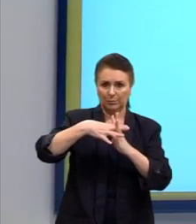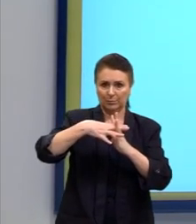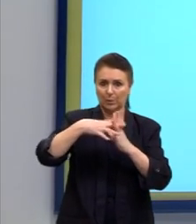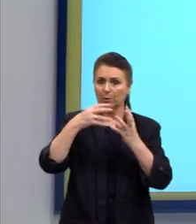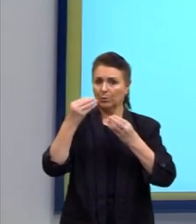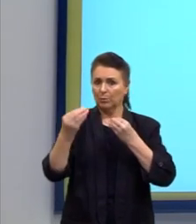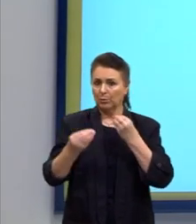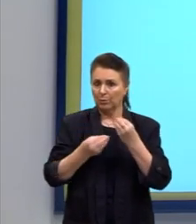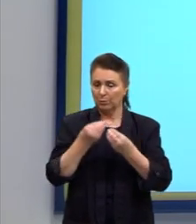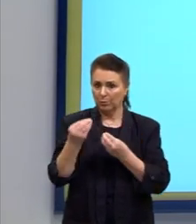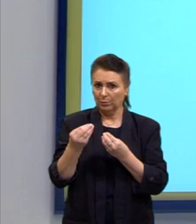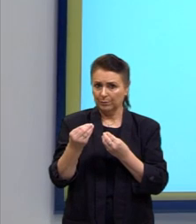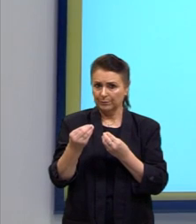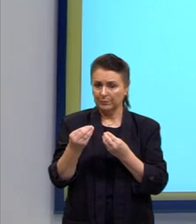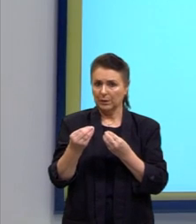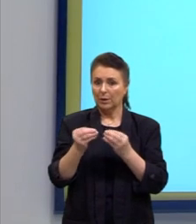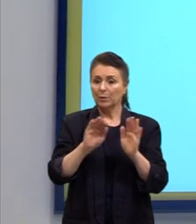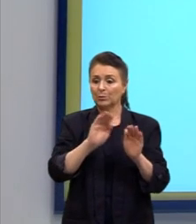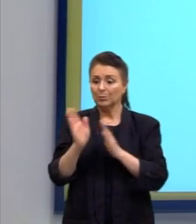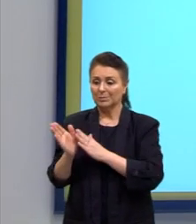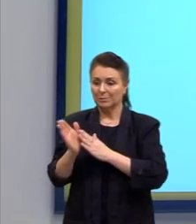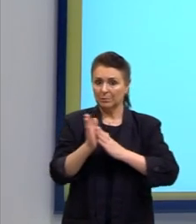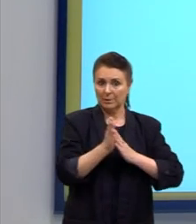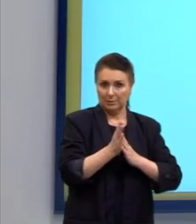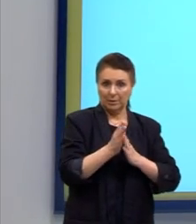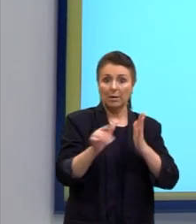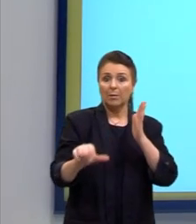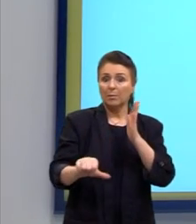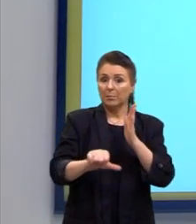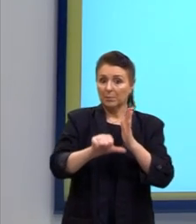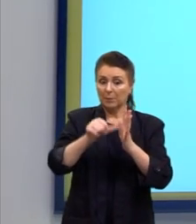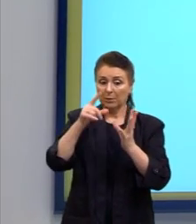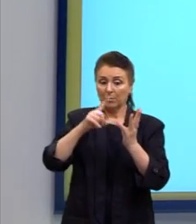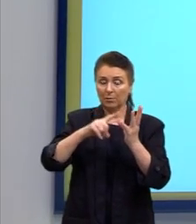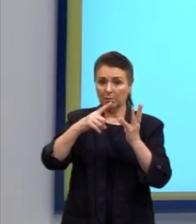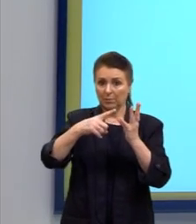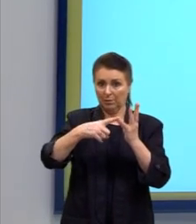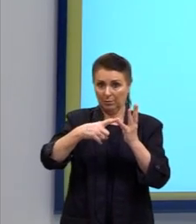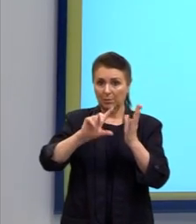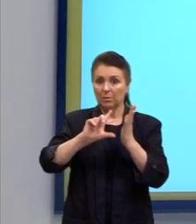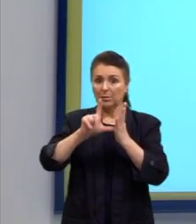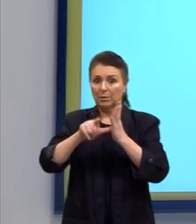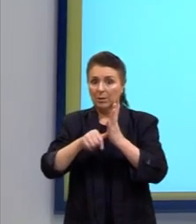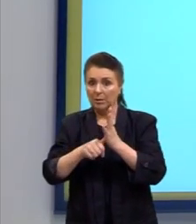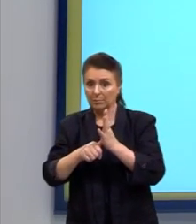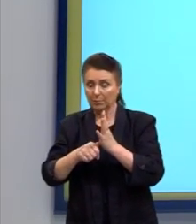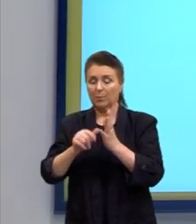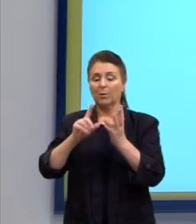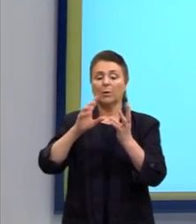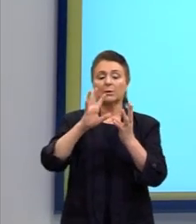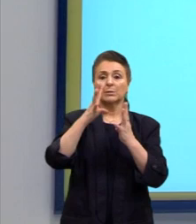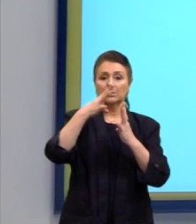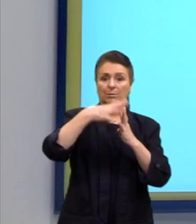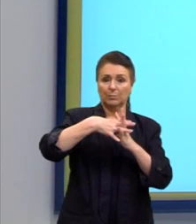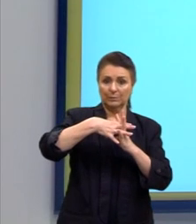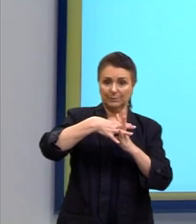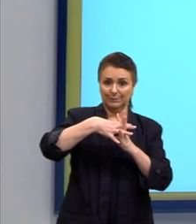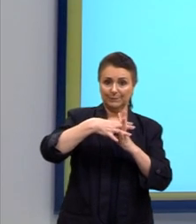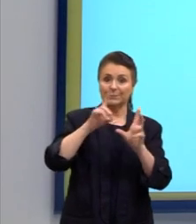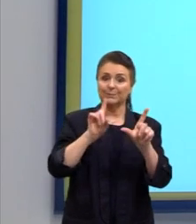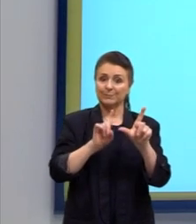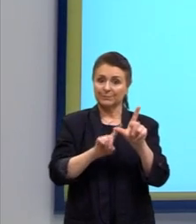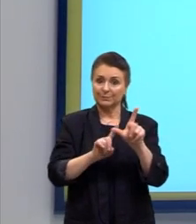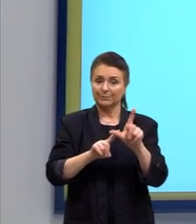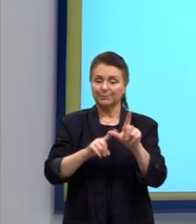trabalhar de forma separada. Primeiro, vou trabalhar com vogais, depois vou trabalhar com consoantes. E aí,